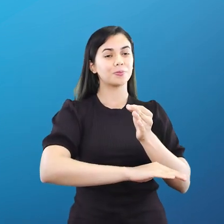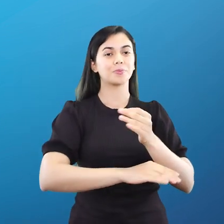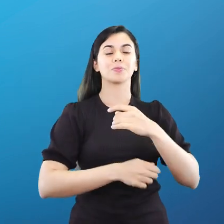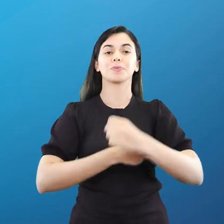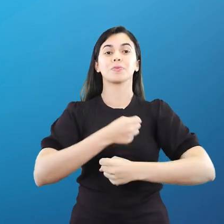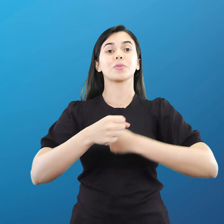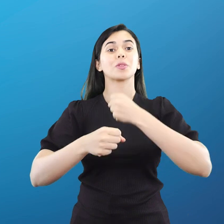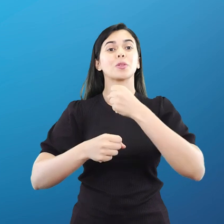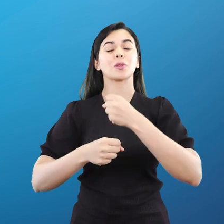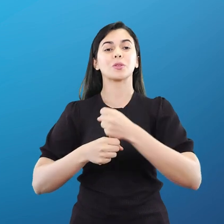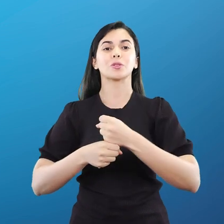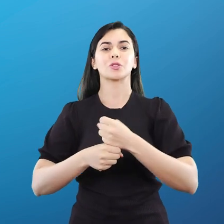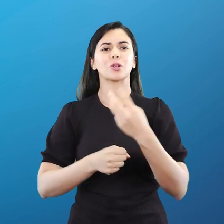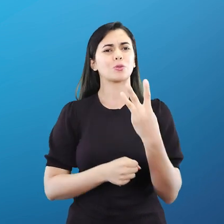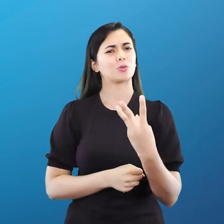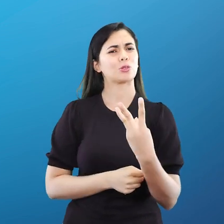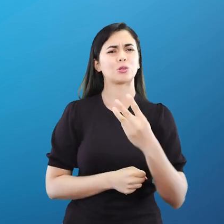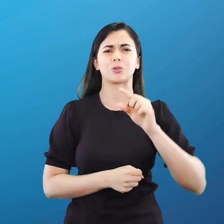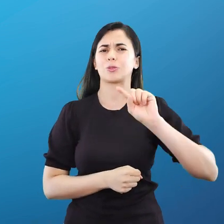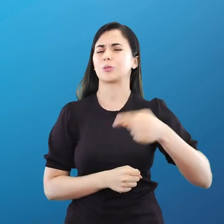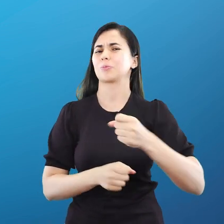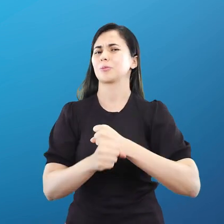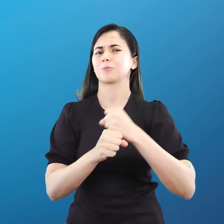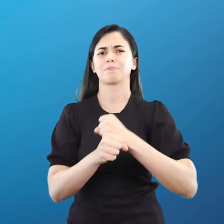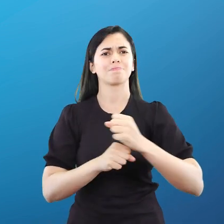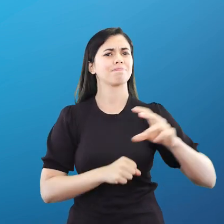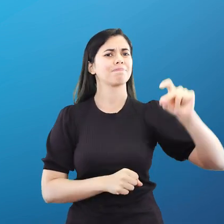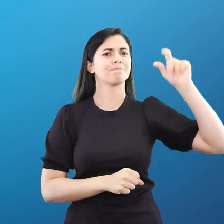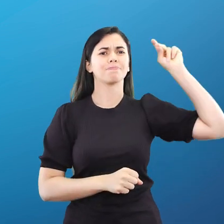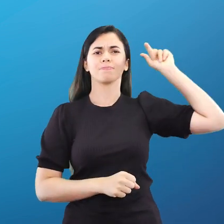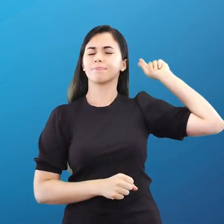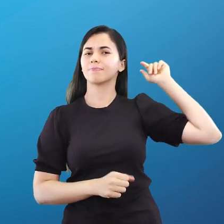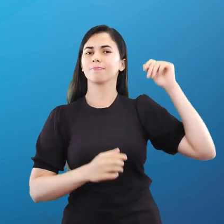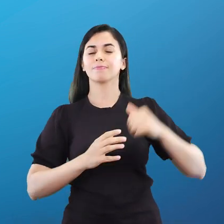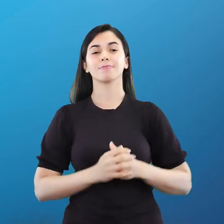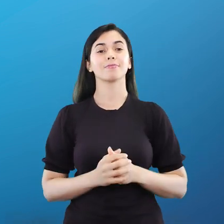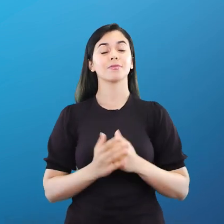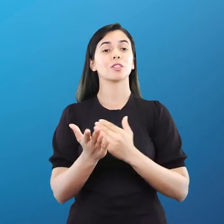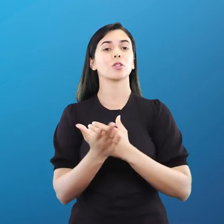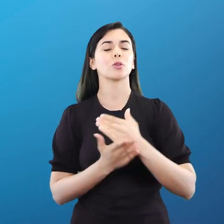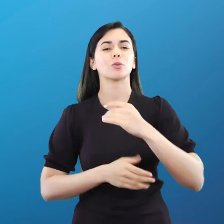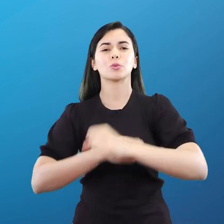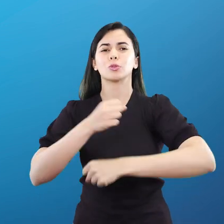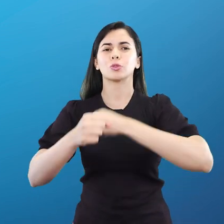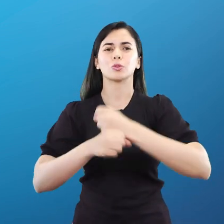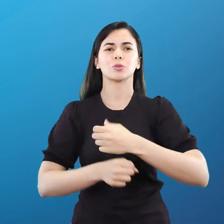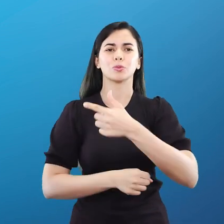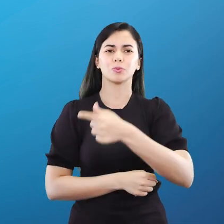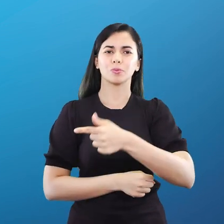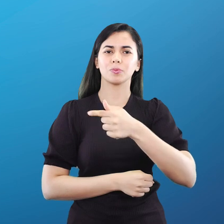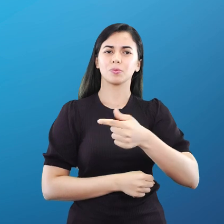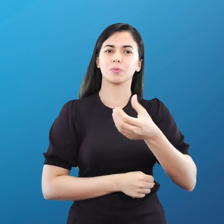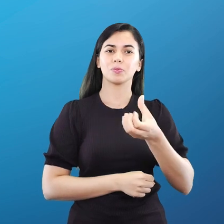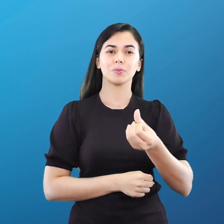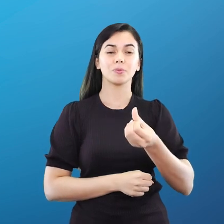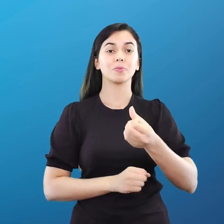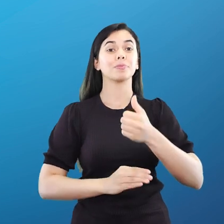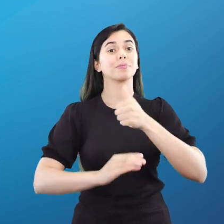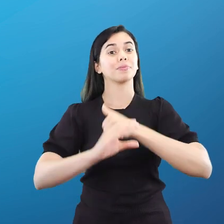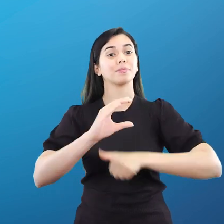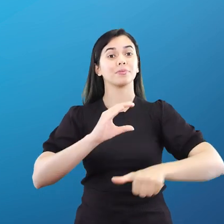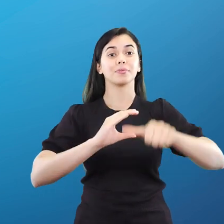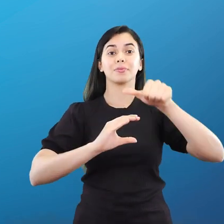datando aí de quase 3 mil anos atrás. Os iniciados em 776 a.C.